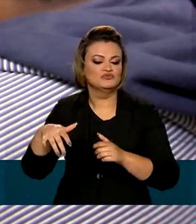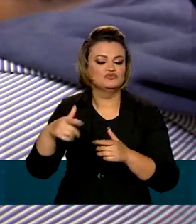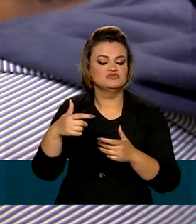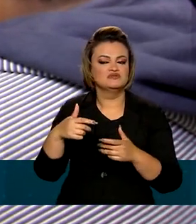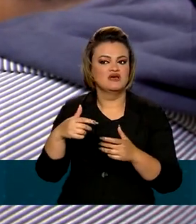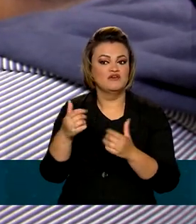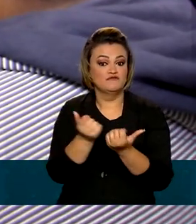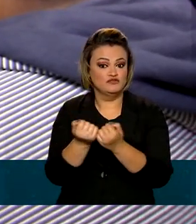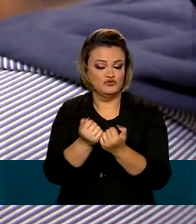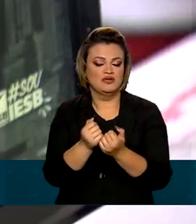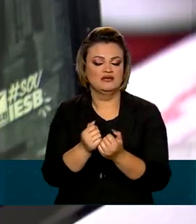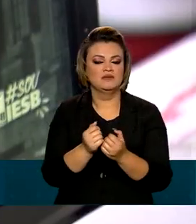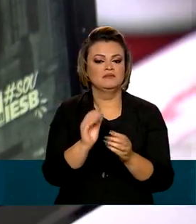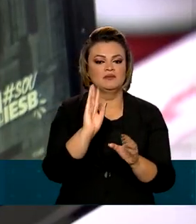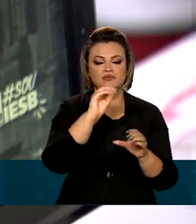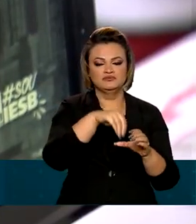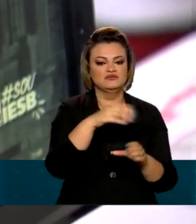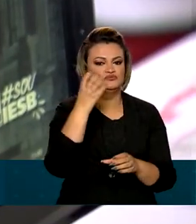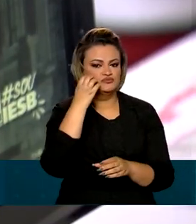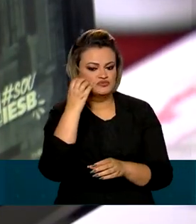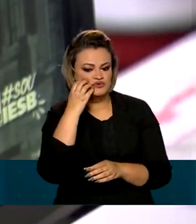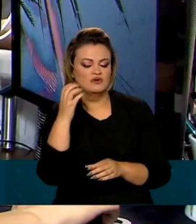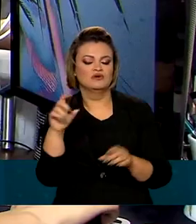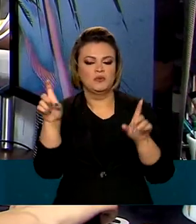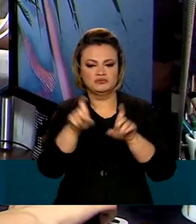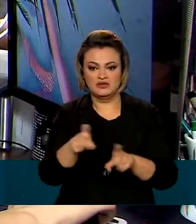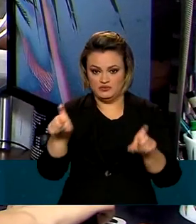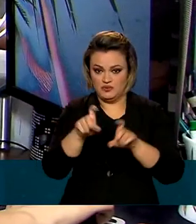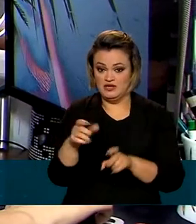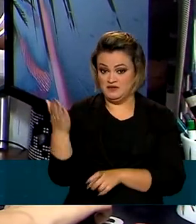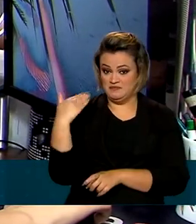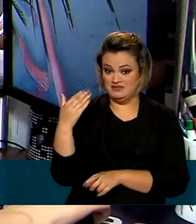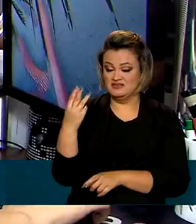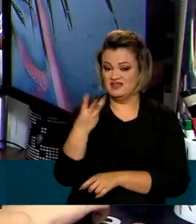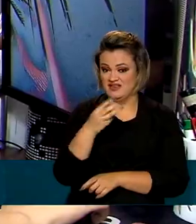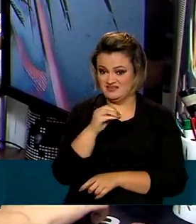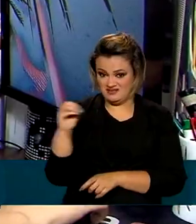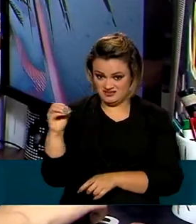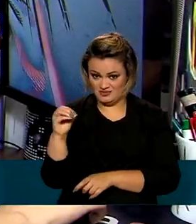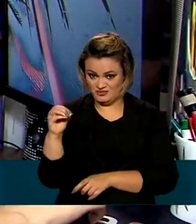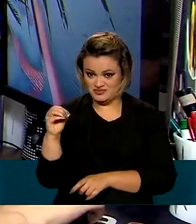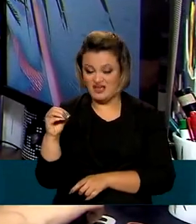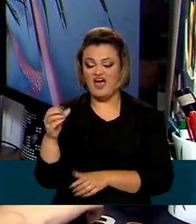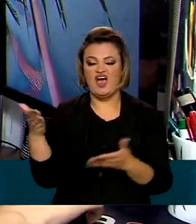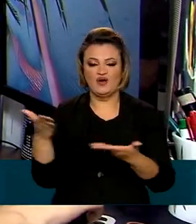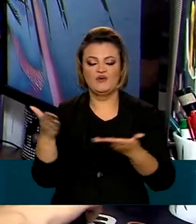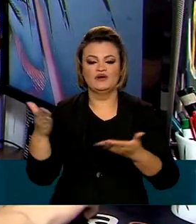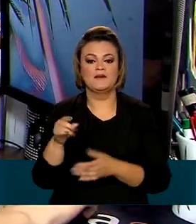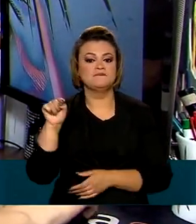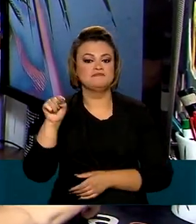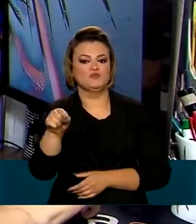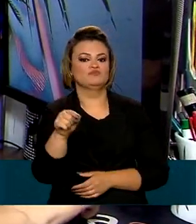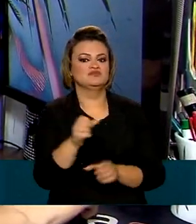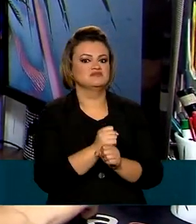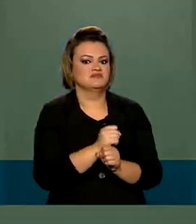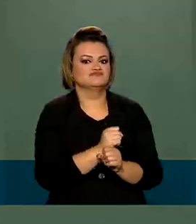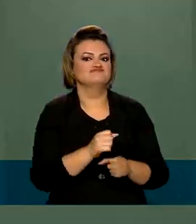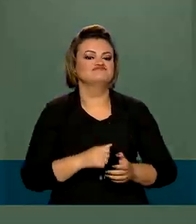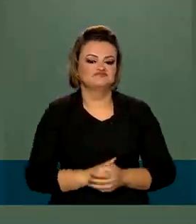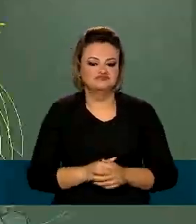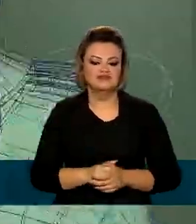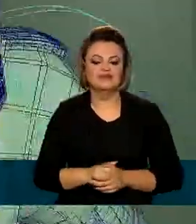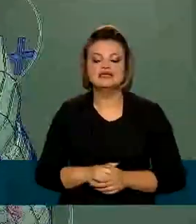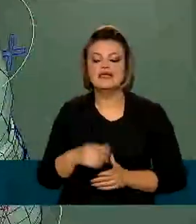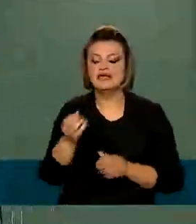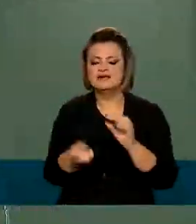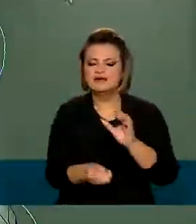celular, computador e consoles saltou de cerca de 300 em 2018 para mais de mil este ano. E